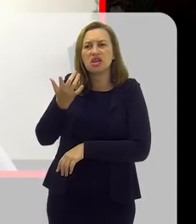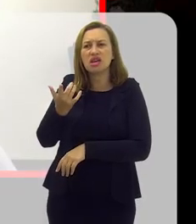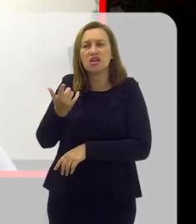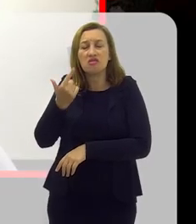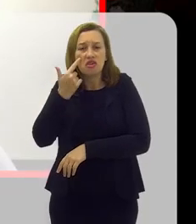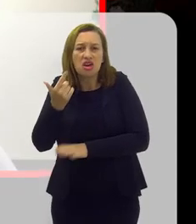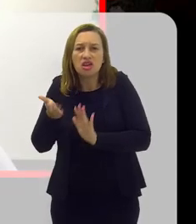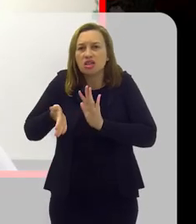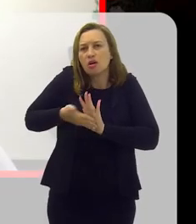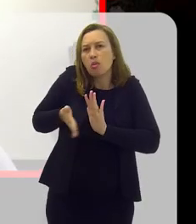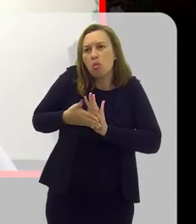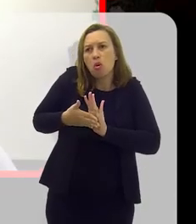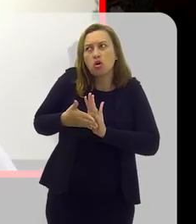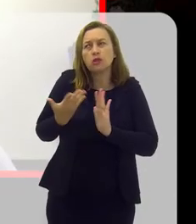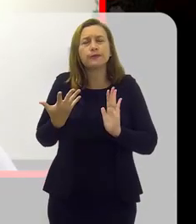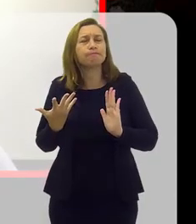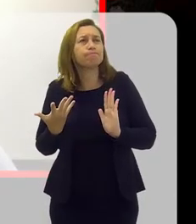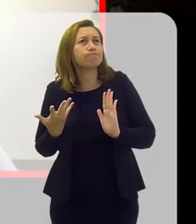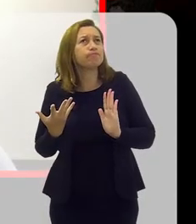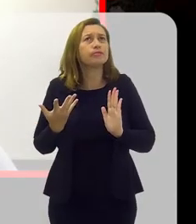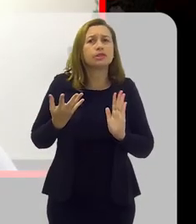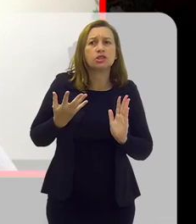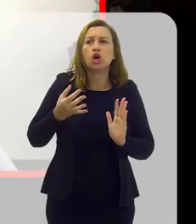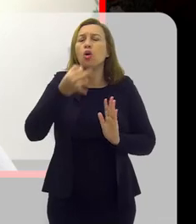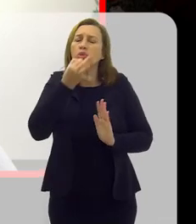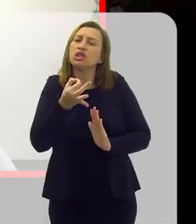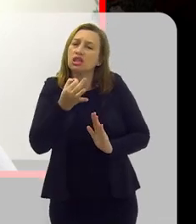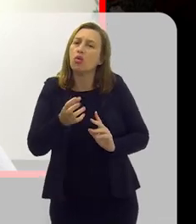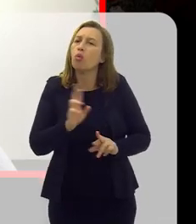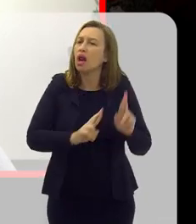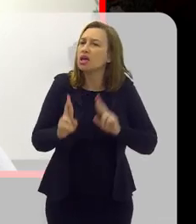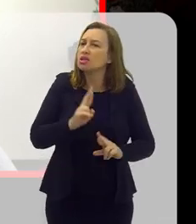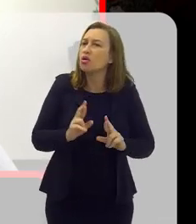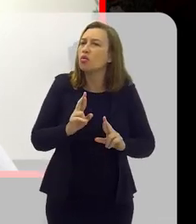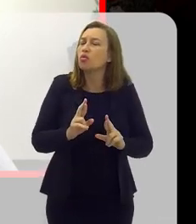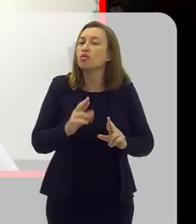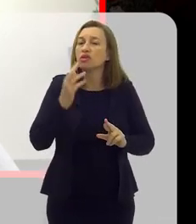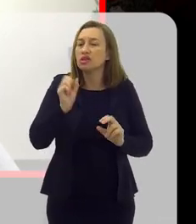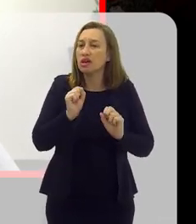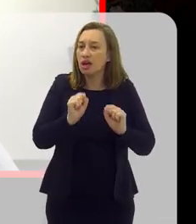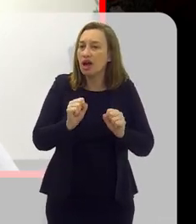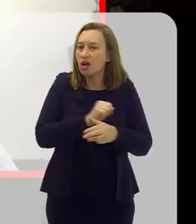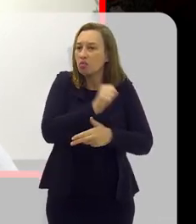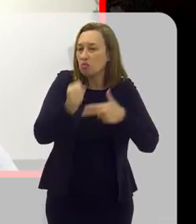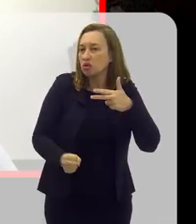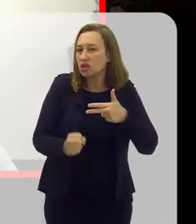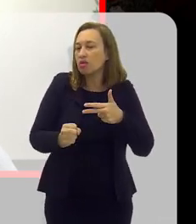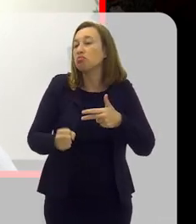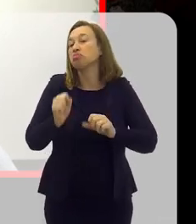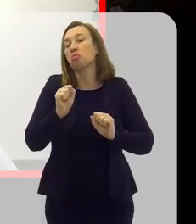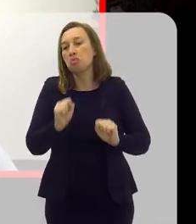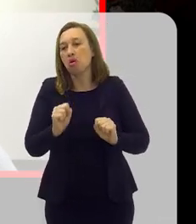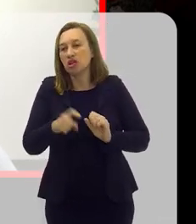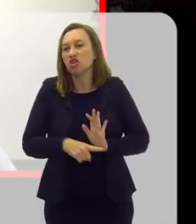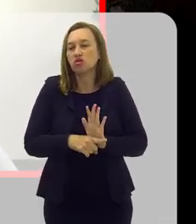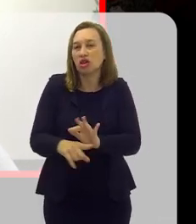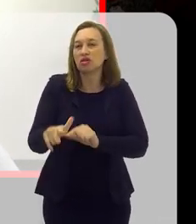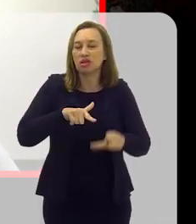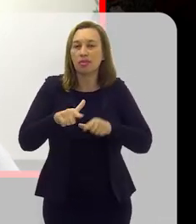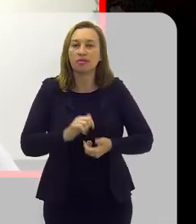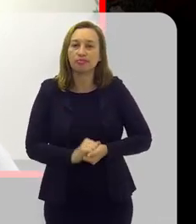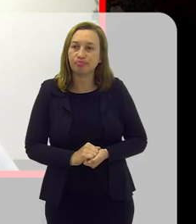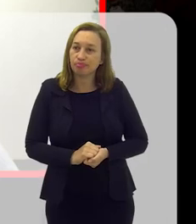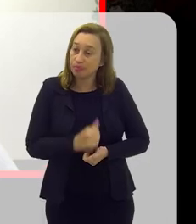vê essa proposta? Qual a opinião em relação a isso? Como é você acha que o poder público pode intensificar esse